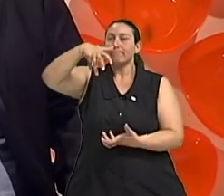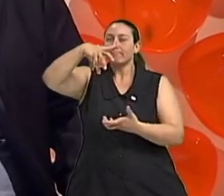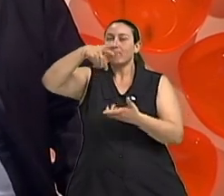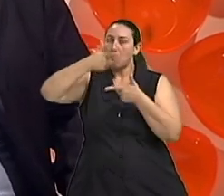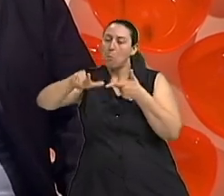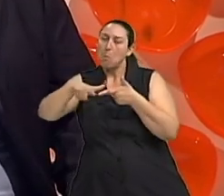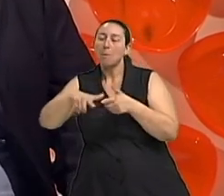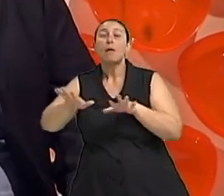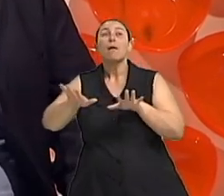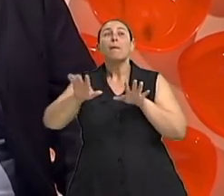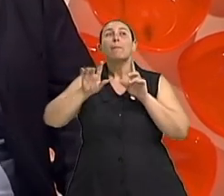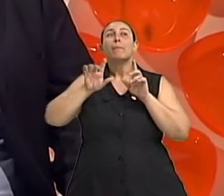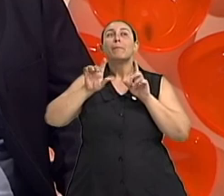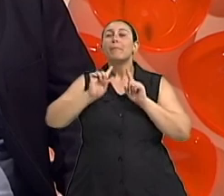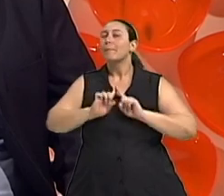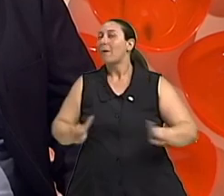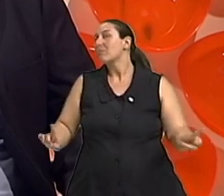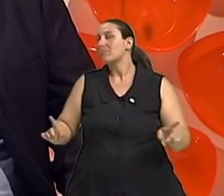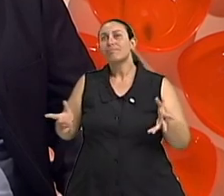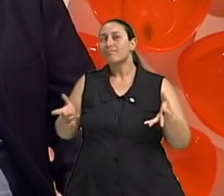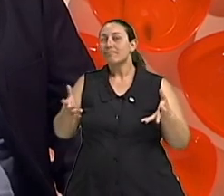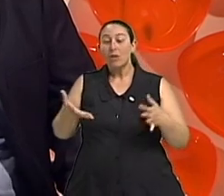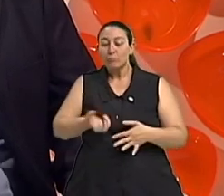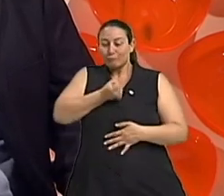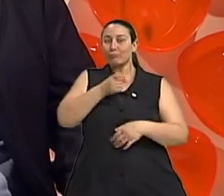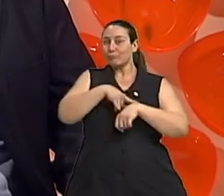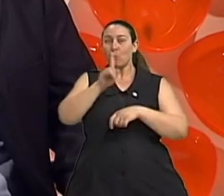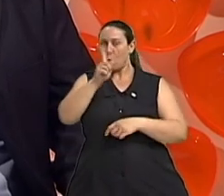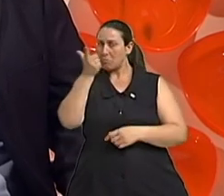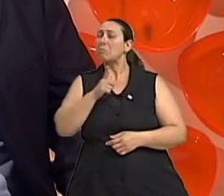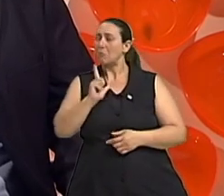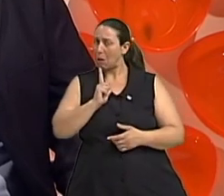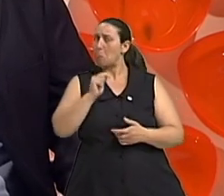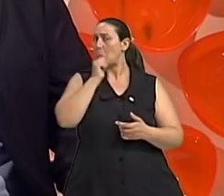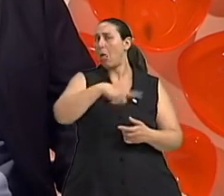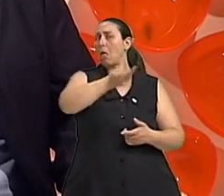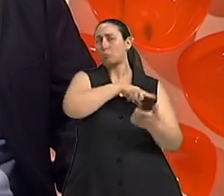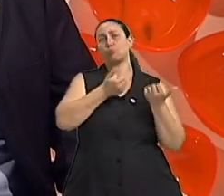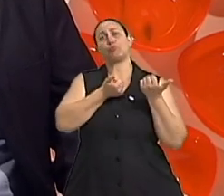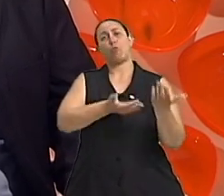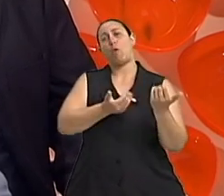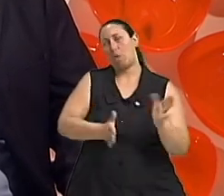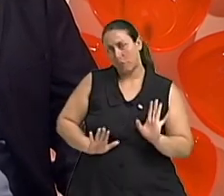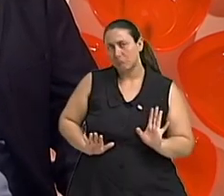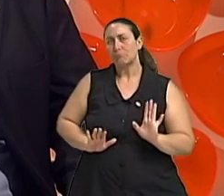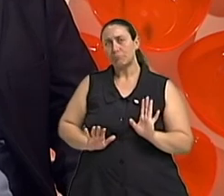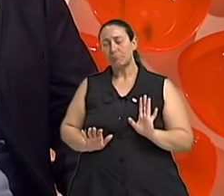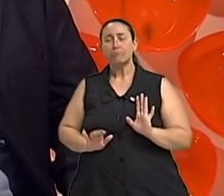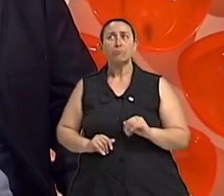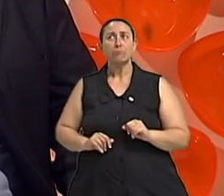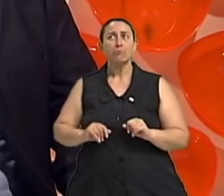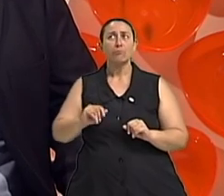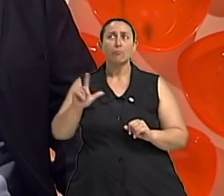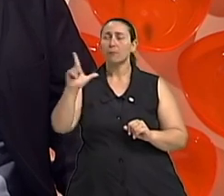Mas este é um problema que atinge senhoras mais jovens. Em geral, mulheres